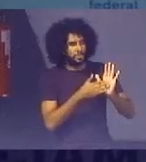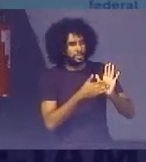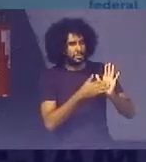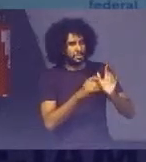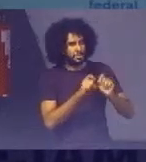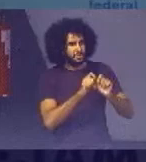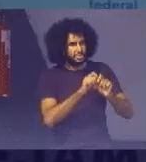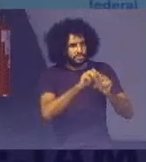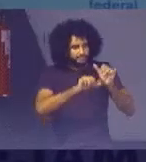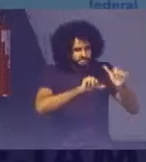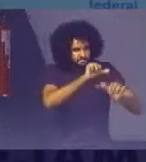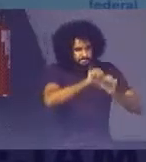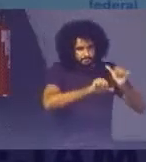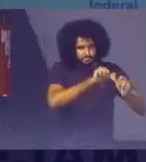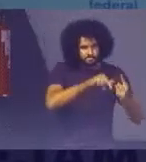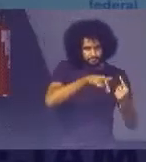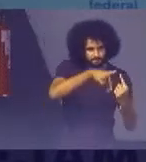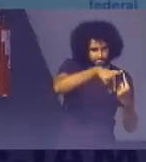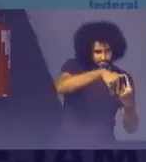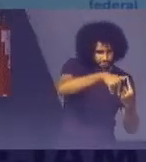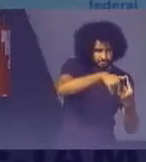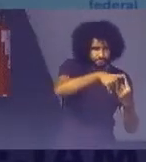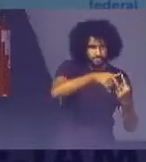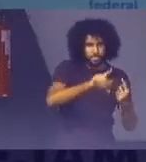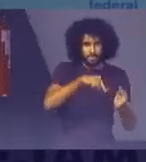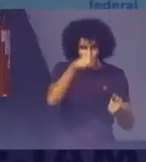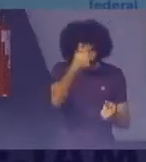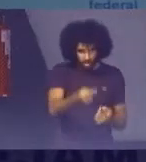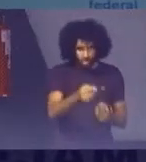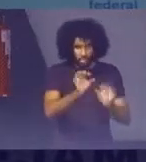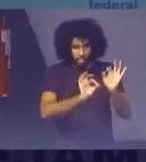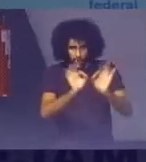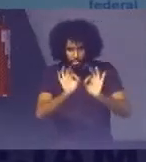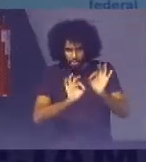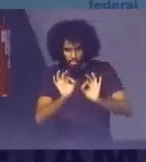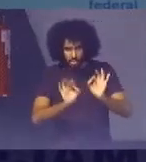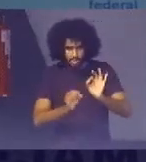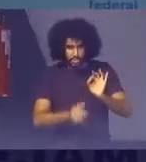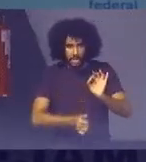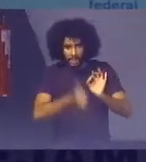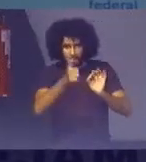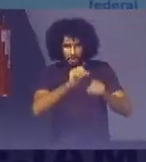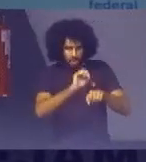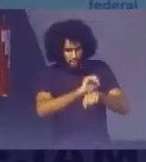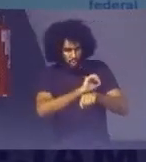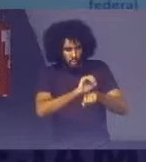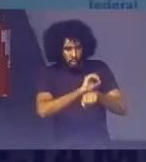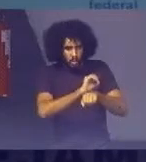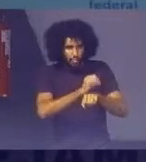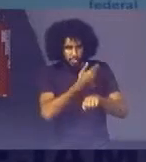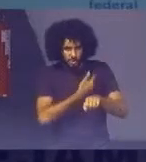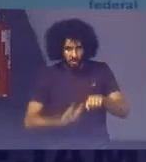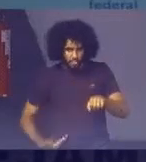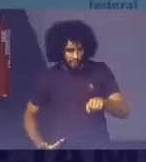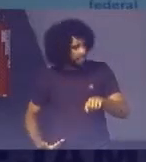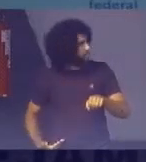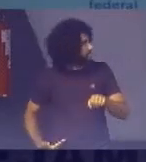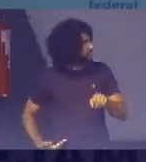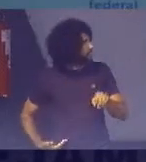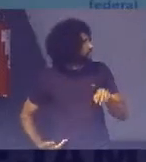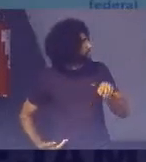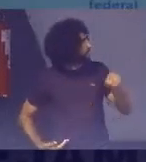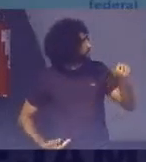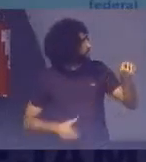adequação Daquelas metas E depois nós Organizamos A primeira Oficina Governamental Que está aqui No item